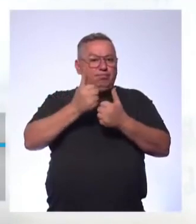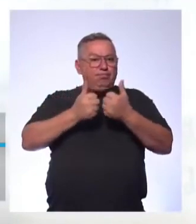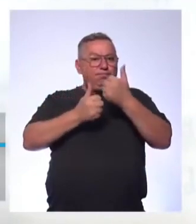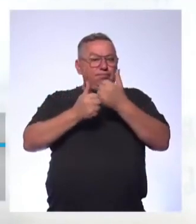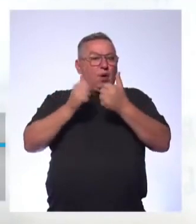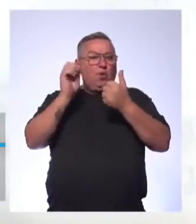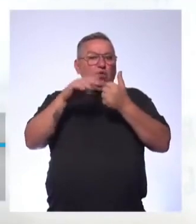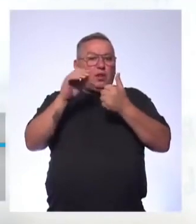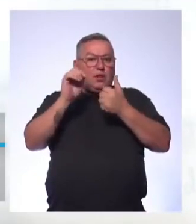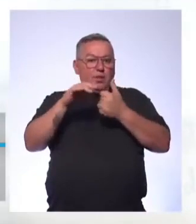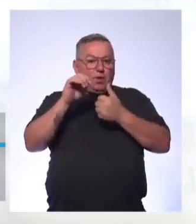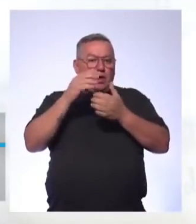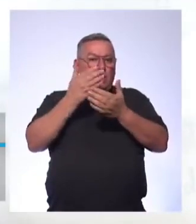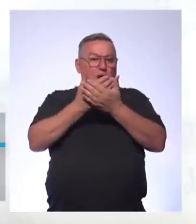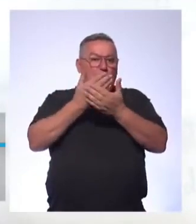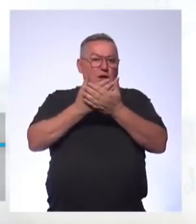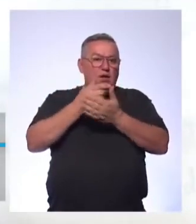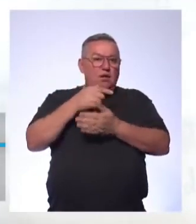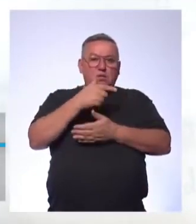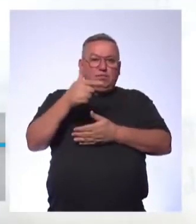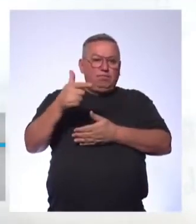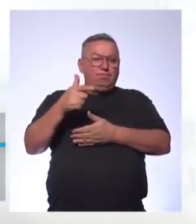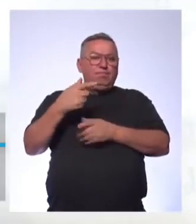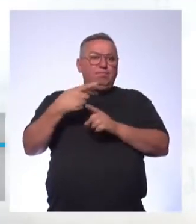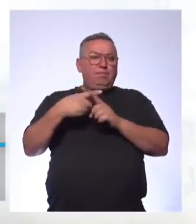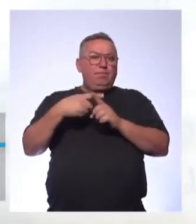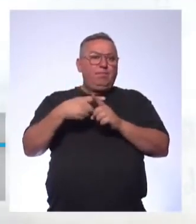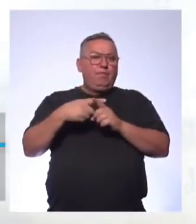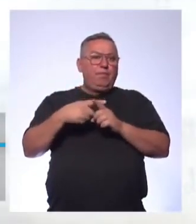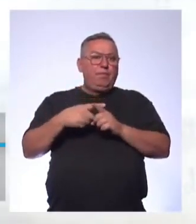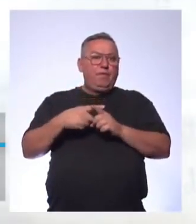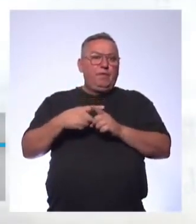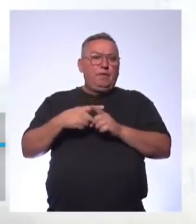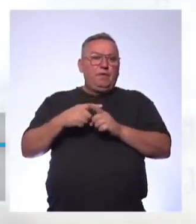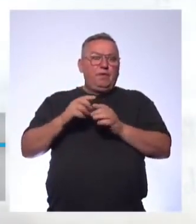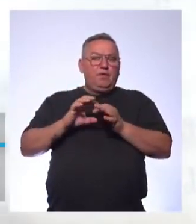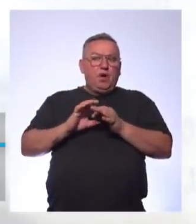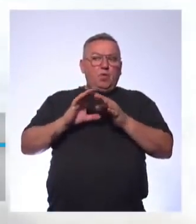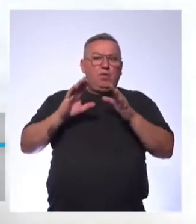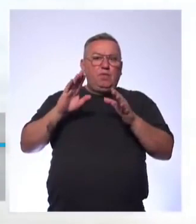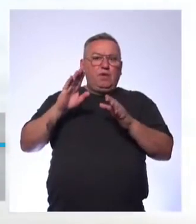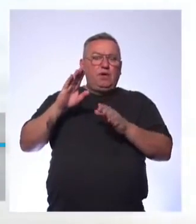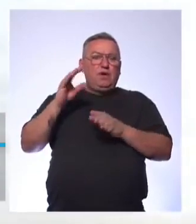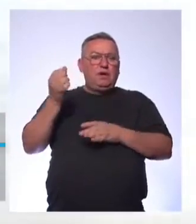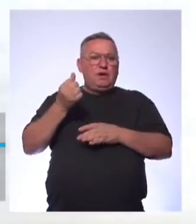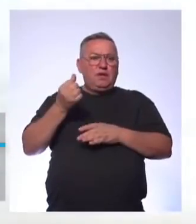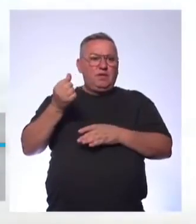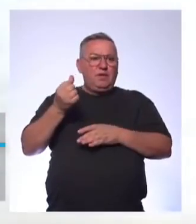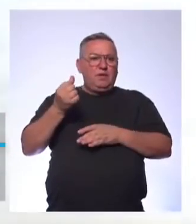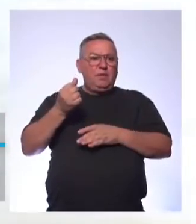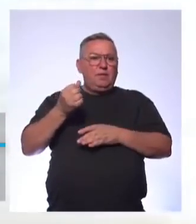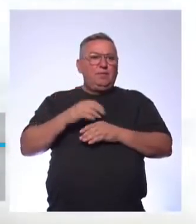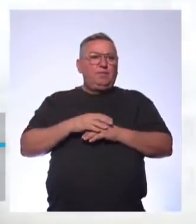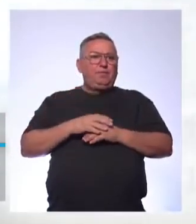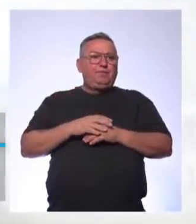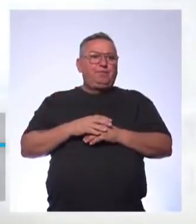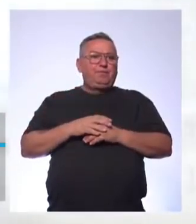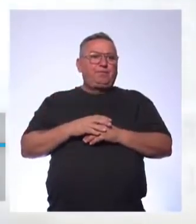Pelo menos a nossa aula não estava ali Porque foi aprovada na sexta a minha, né? A sua ainda nem foi, né?